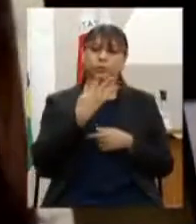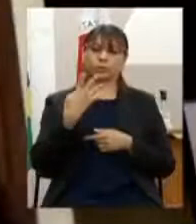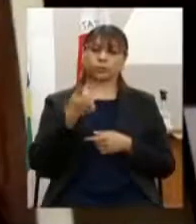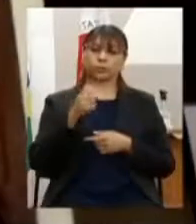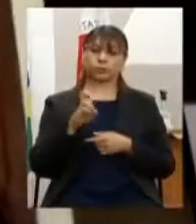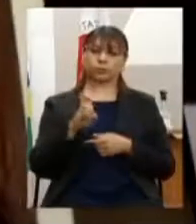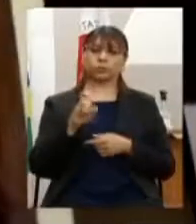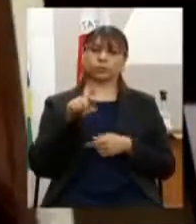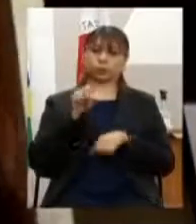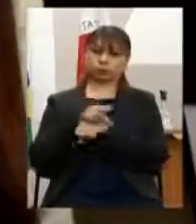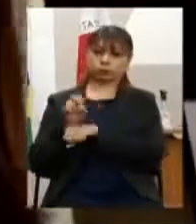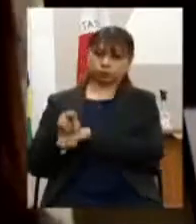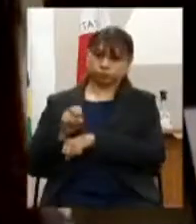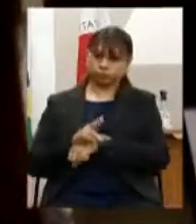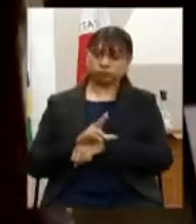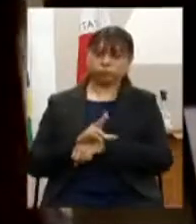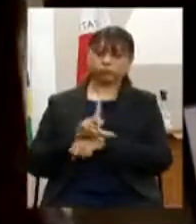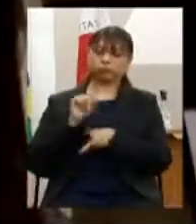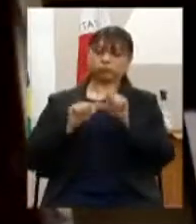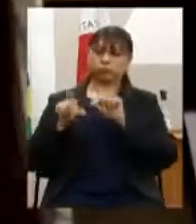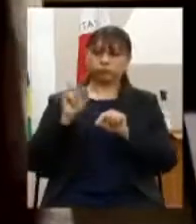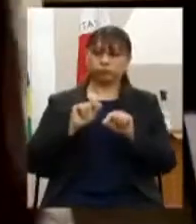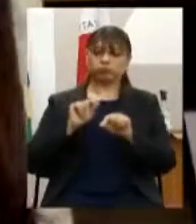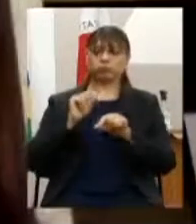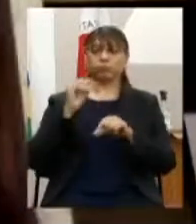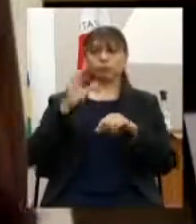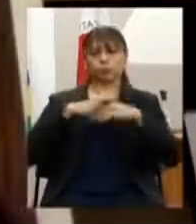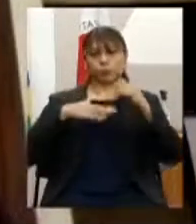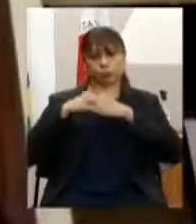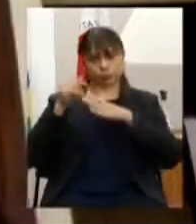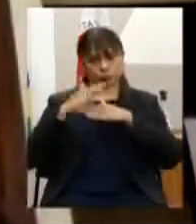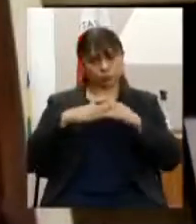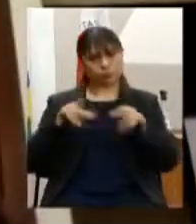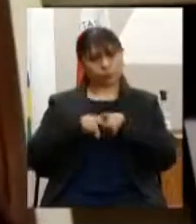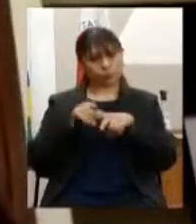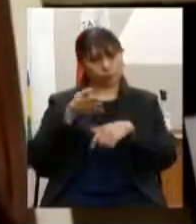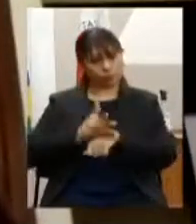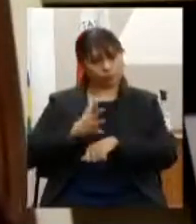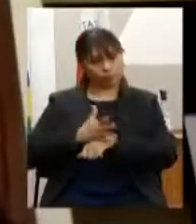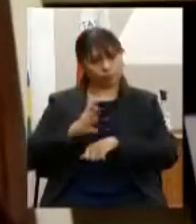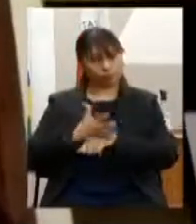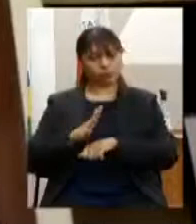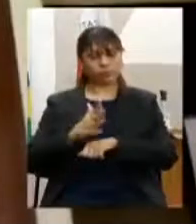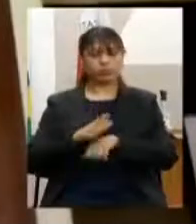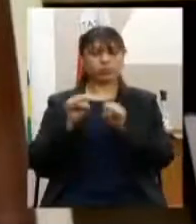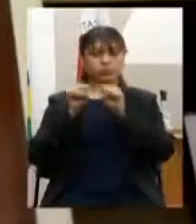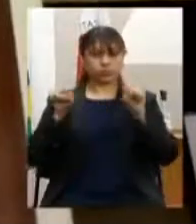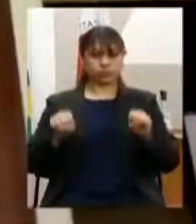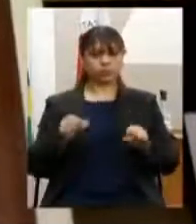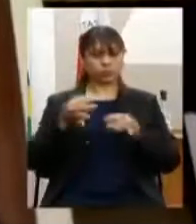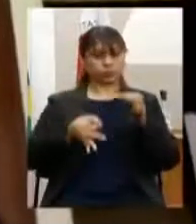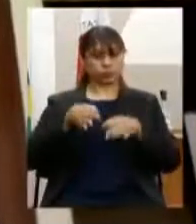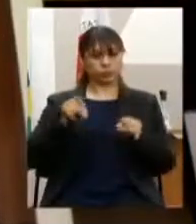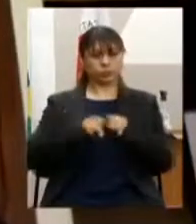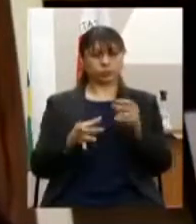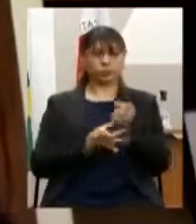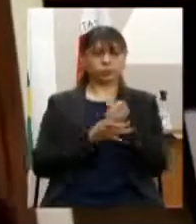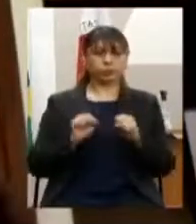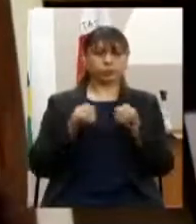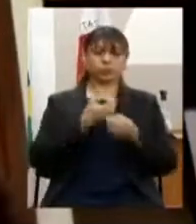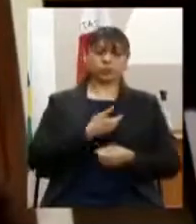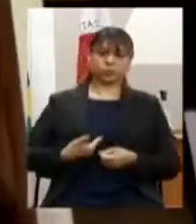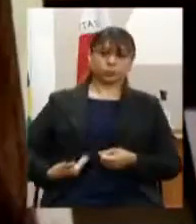seleção formação capacitação e treinamento dos profissionais do sistema de justiça e segurança pública o acréscimo